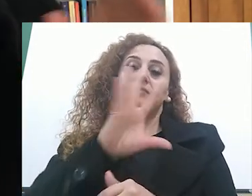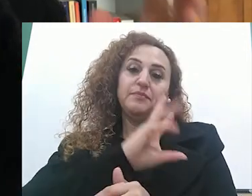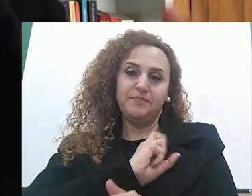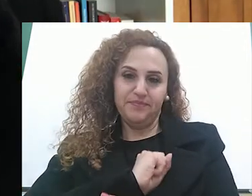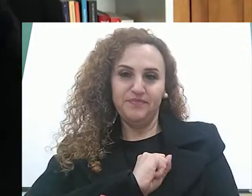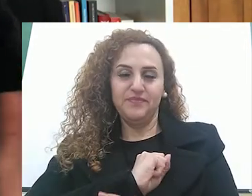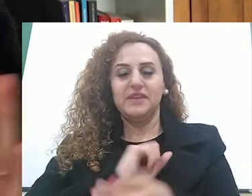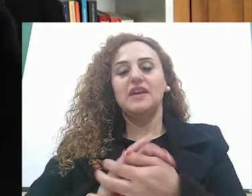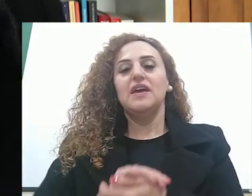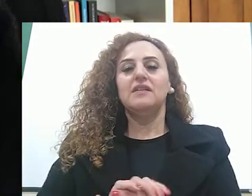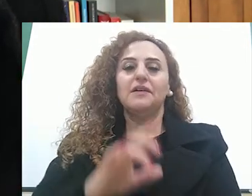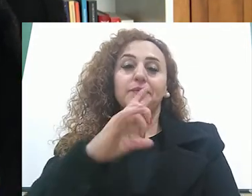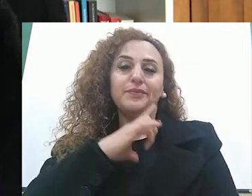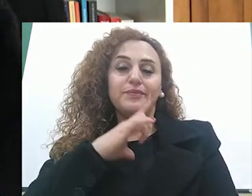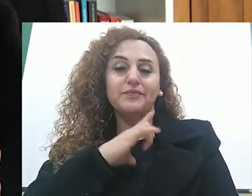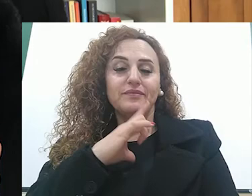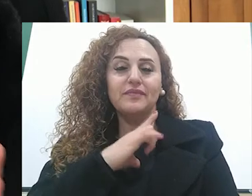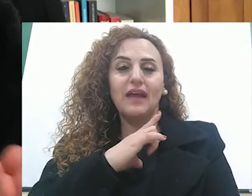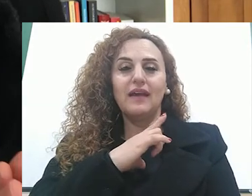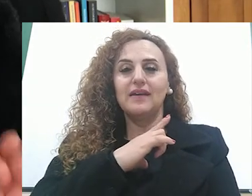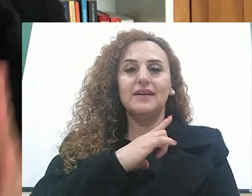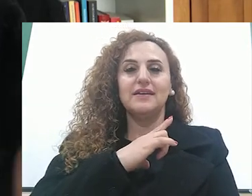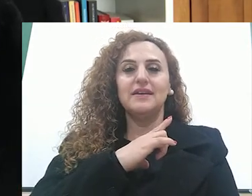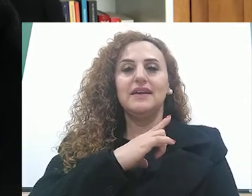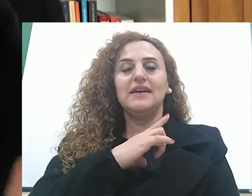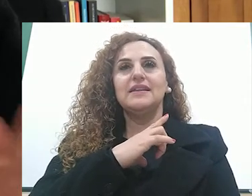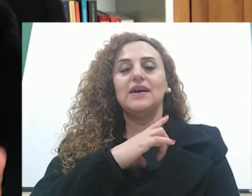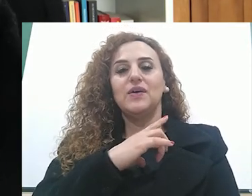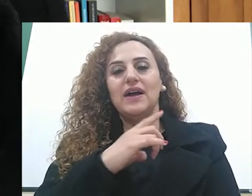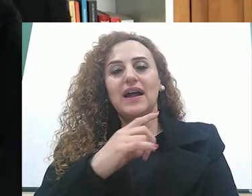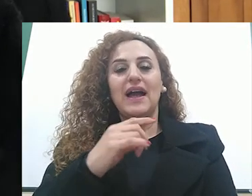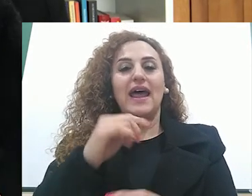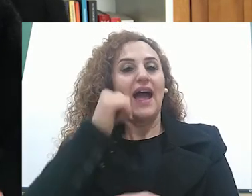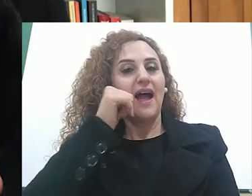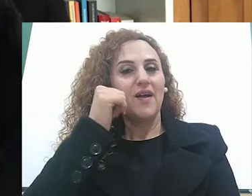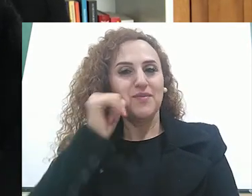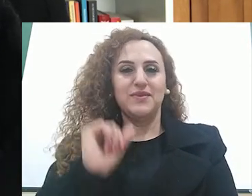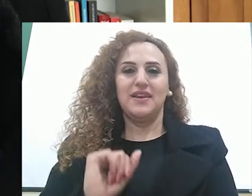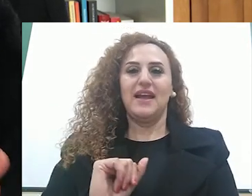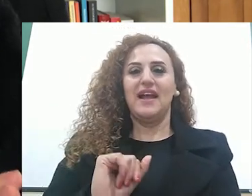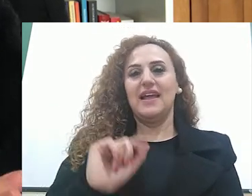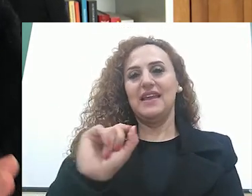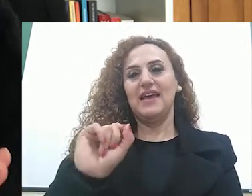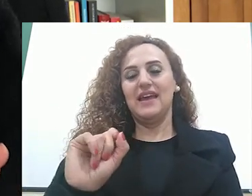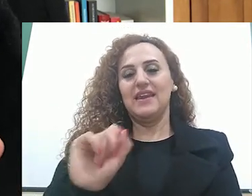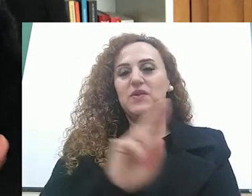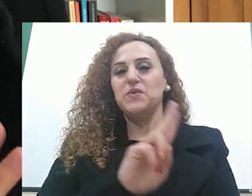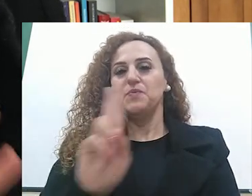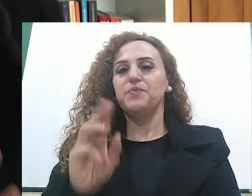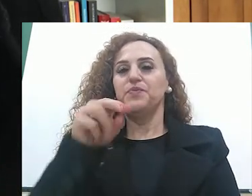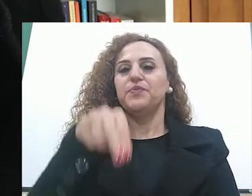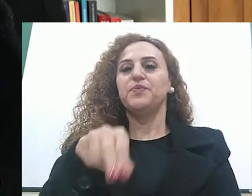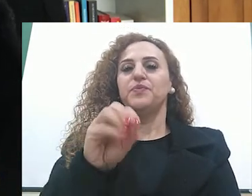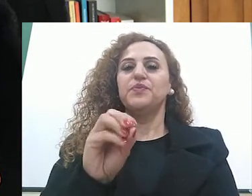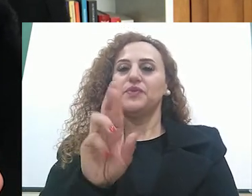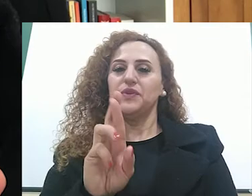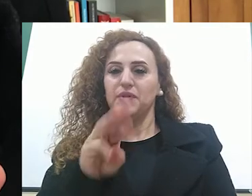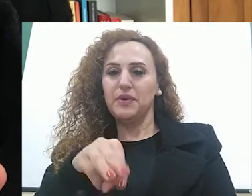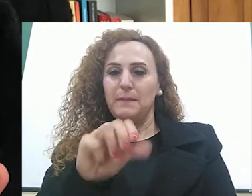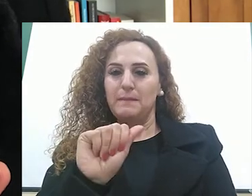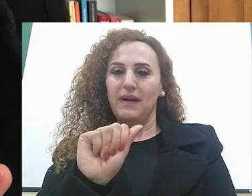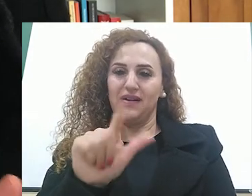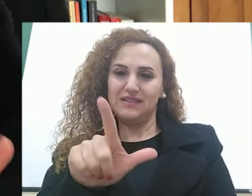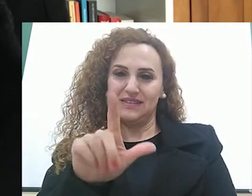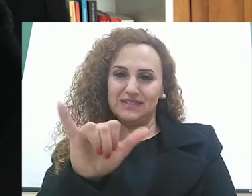cria toda uma aura em torno da normalista, né? Que era estudante das escolas normais e depois a